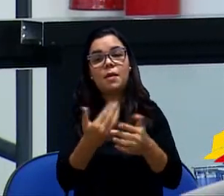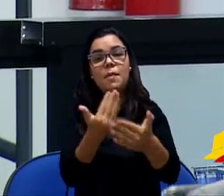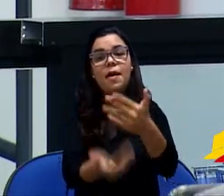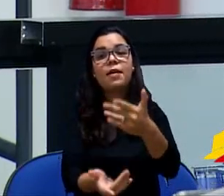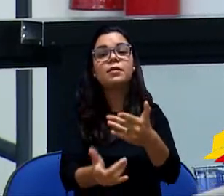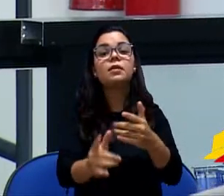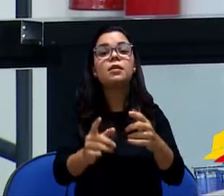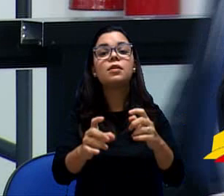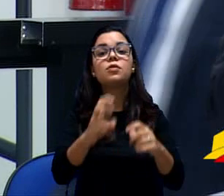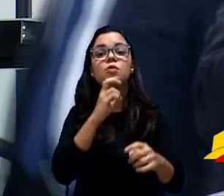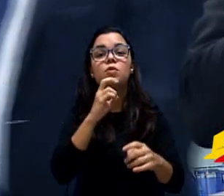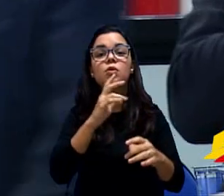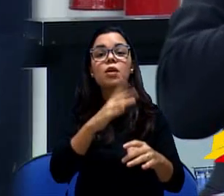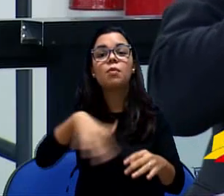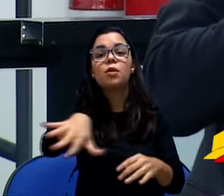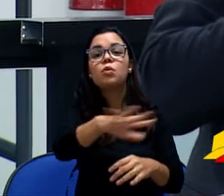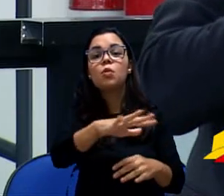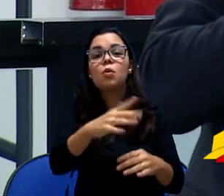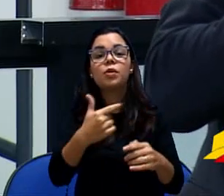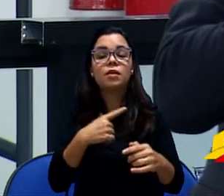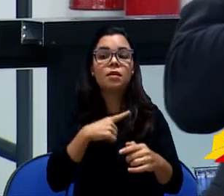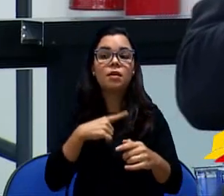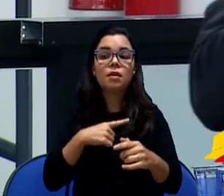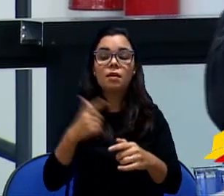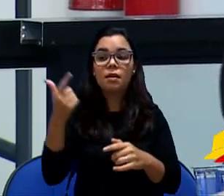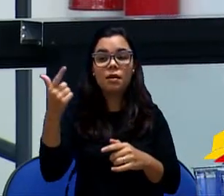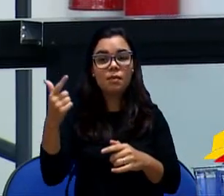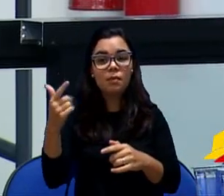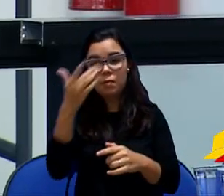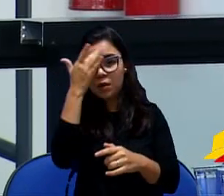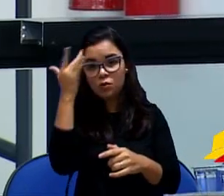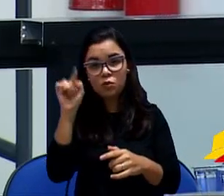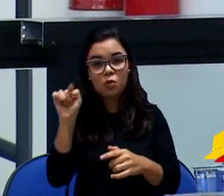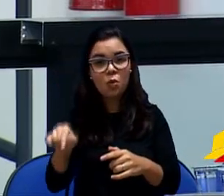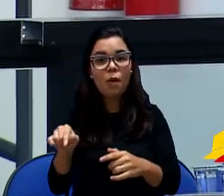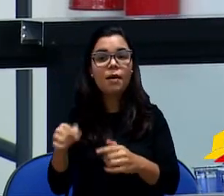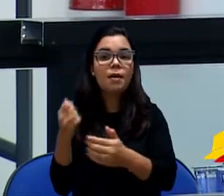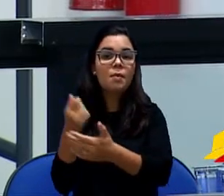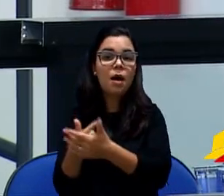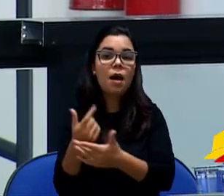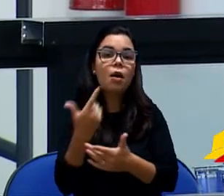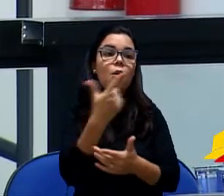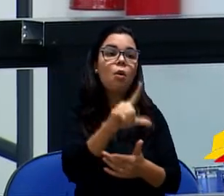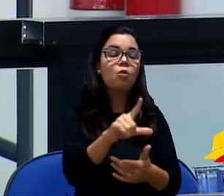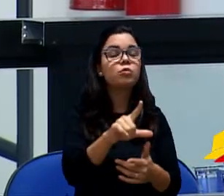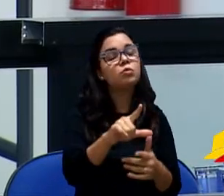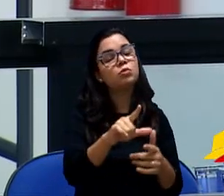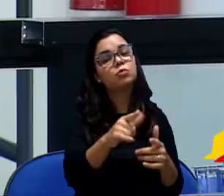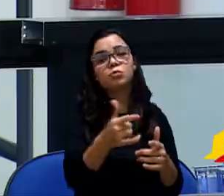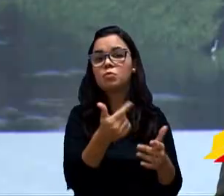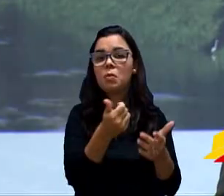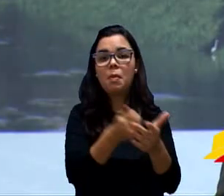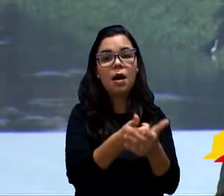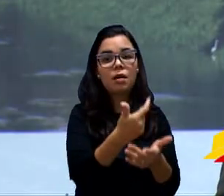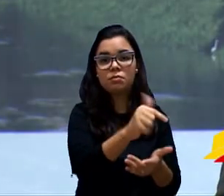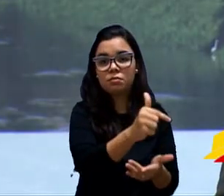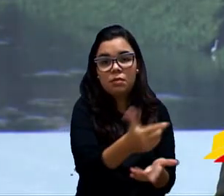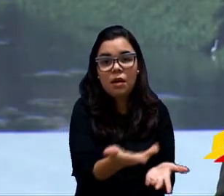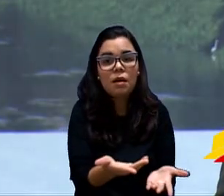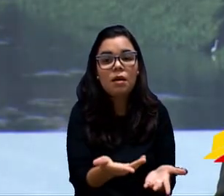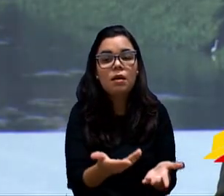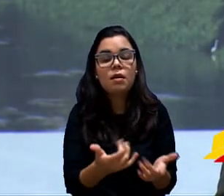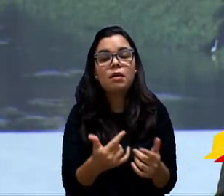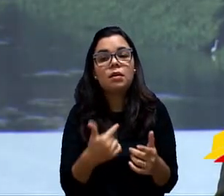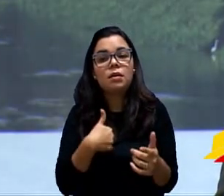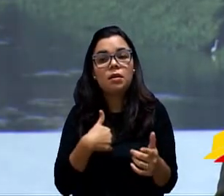água que não paga, e existem outros que estão pagando pelos que estão deixando de pagar. E essa lei quer adequar uma forma